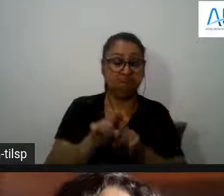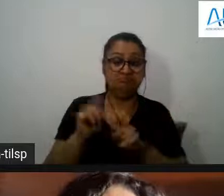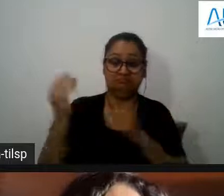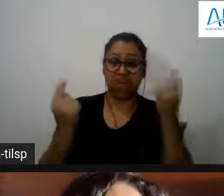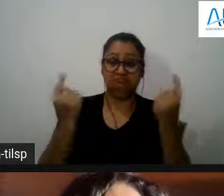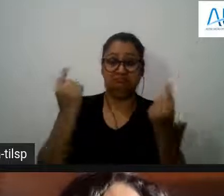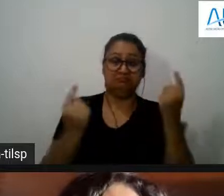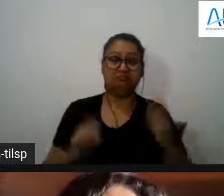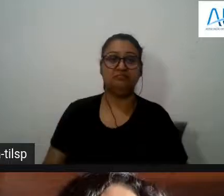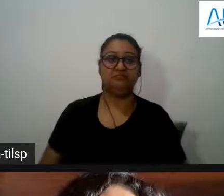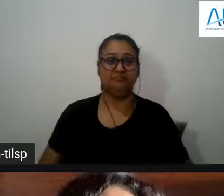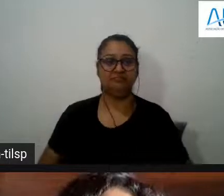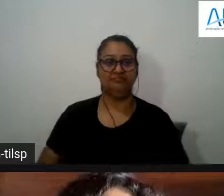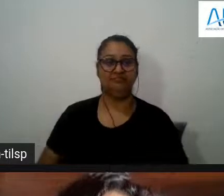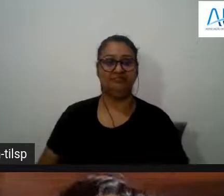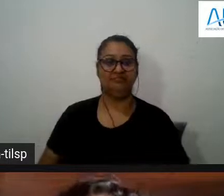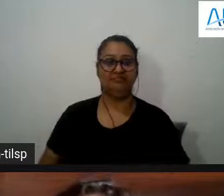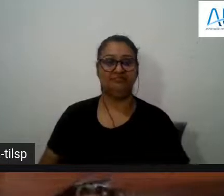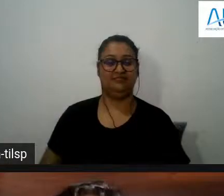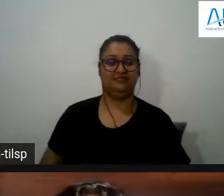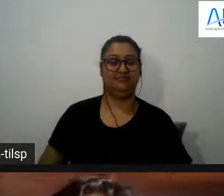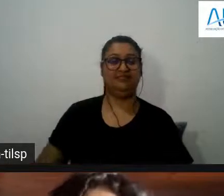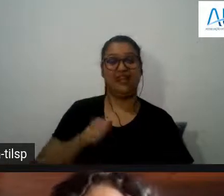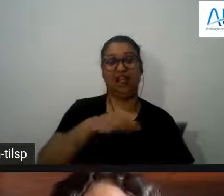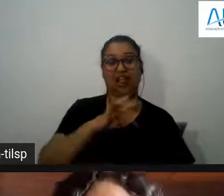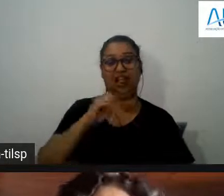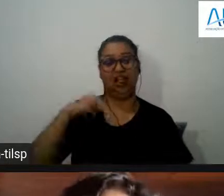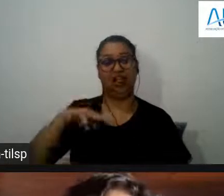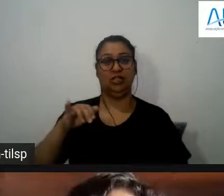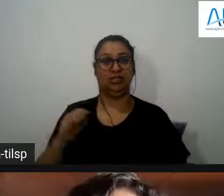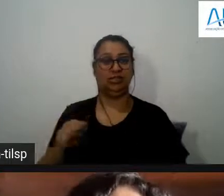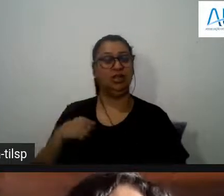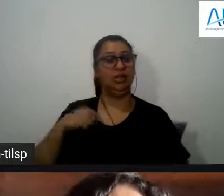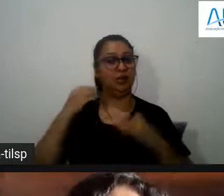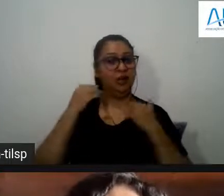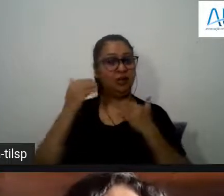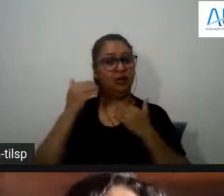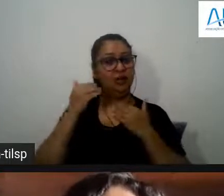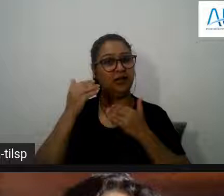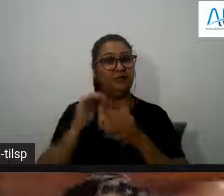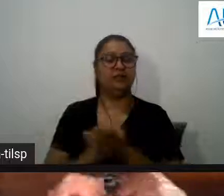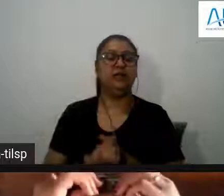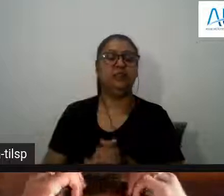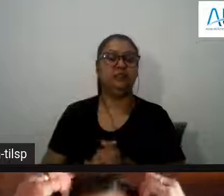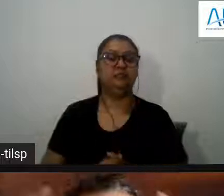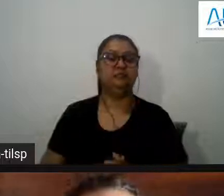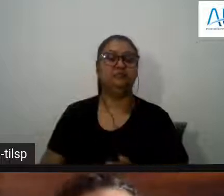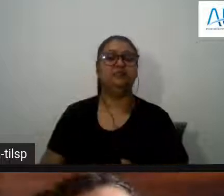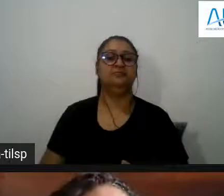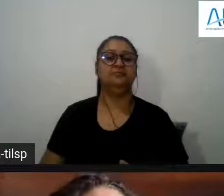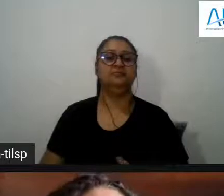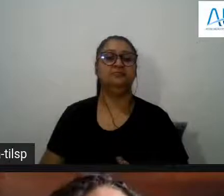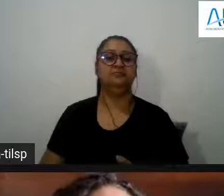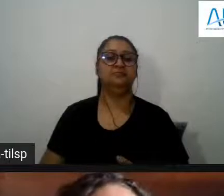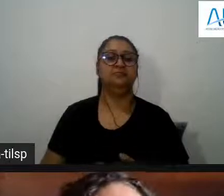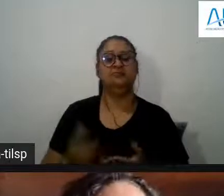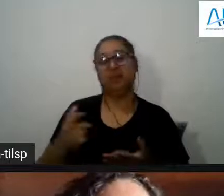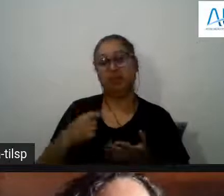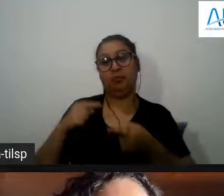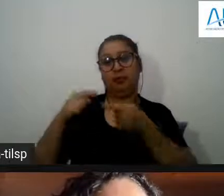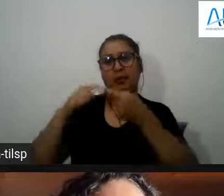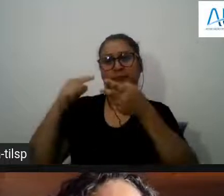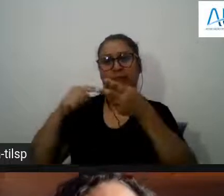Antônio muito obrigada muito obrigada muito obrigada pelas questões por